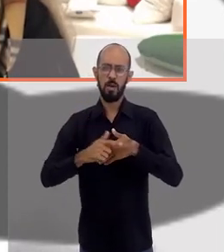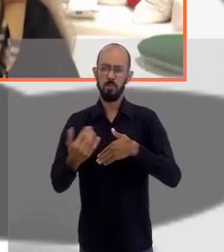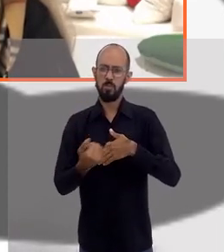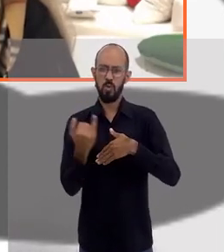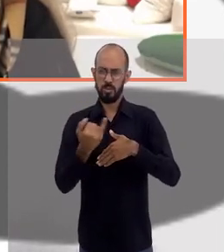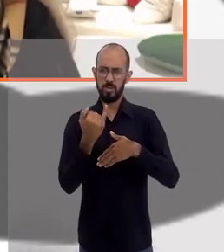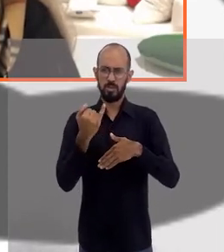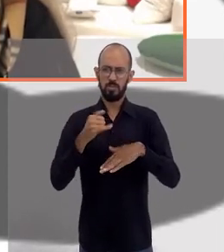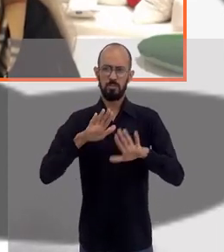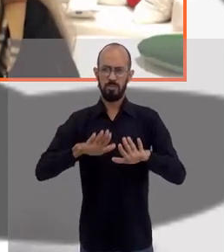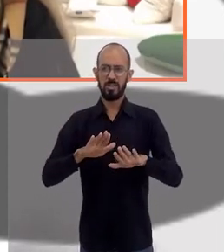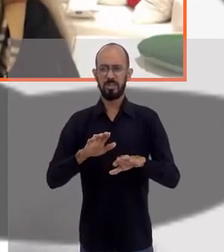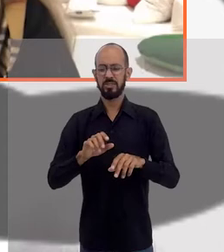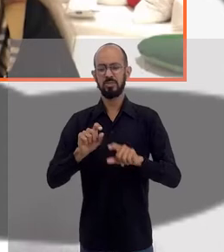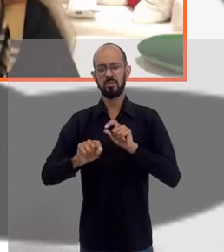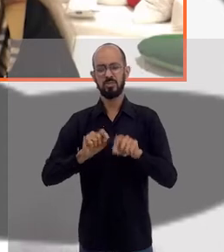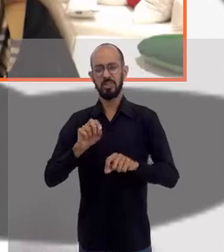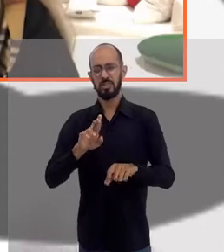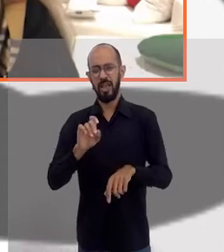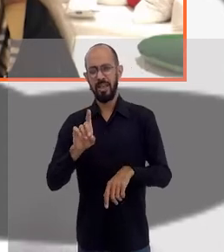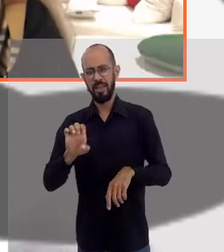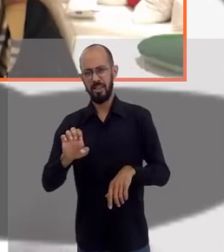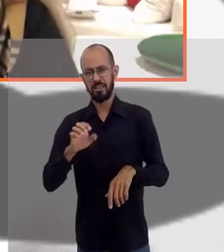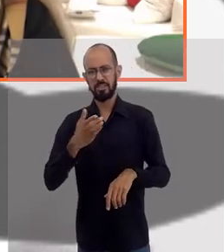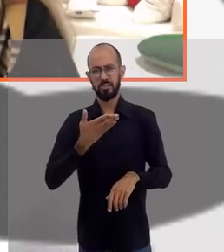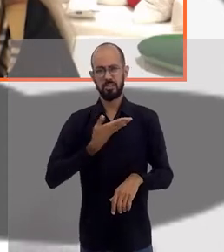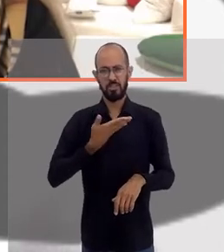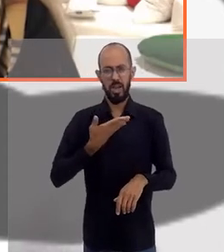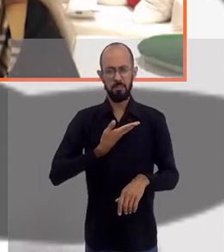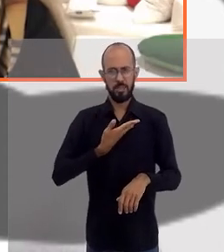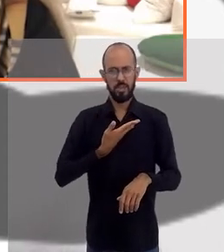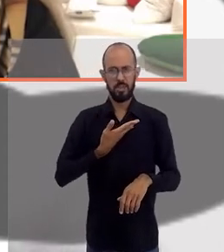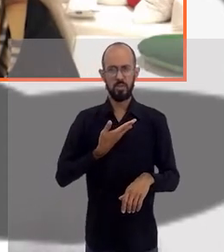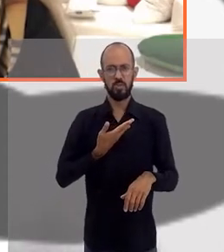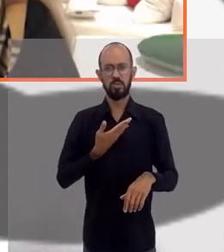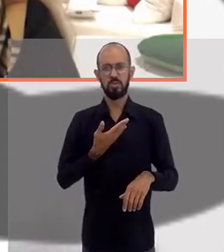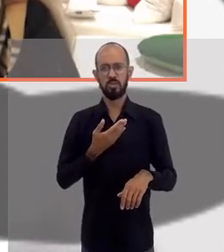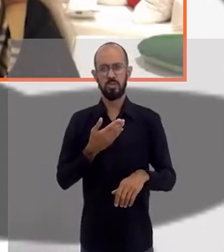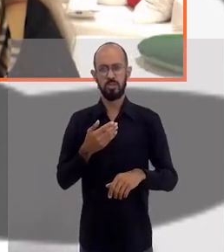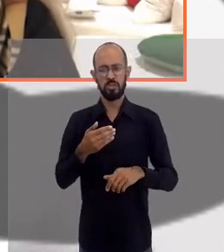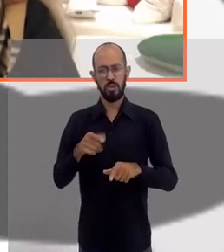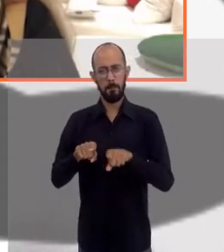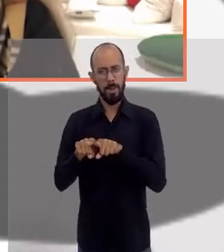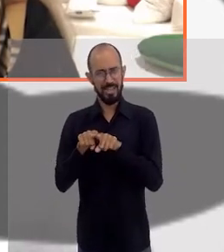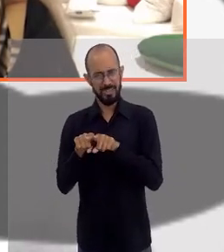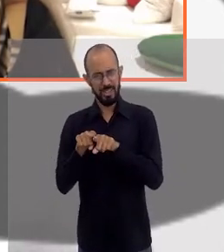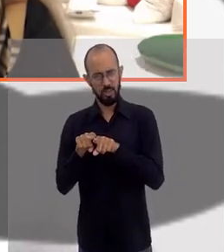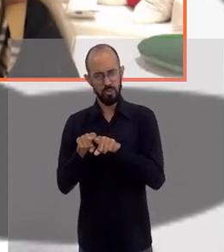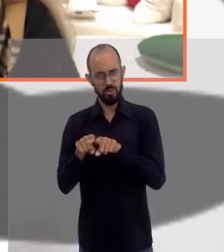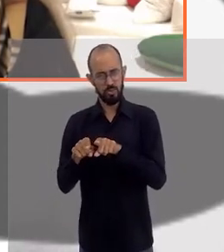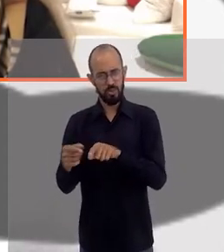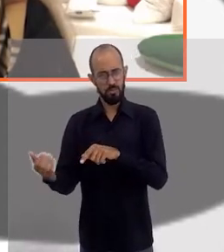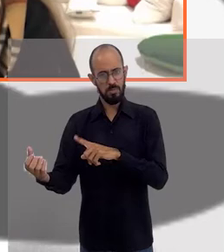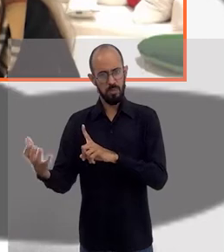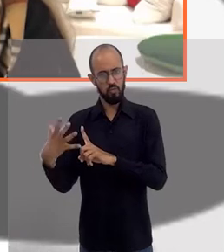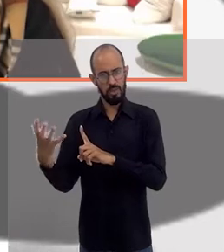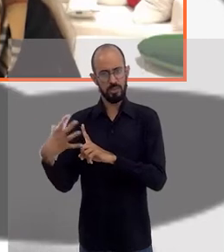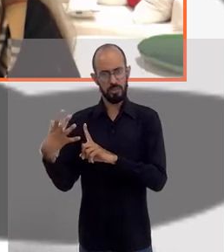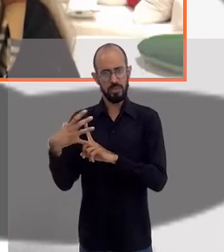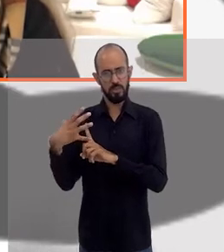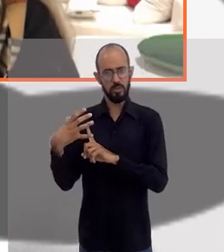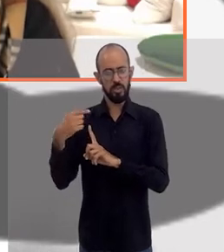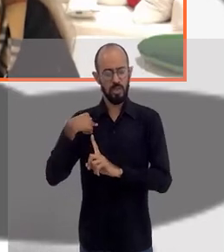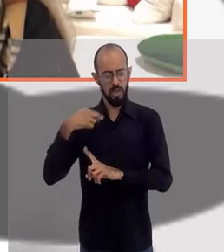já consegui doar 100 mil. Mas essa rede de amigos e de parceiros que me incentivam... E eu também olhei para